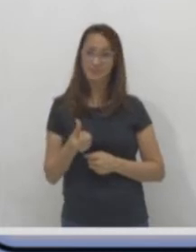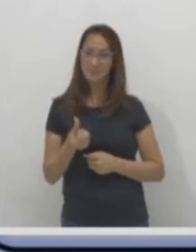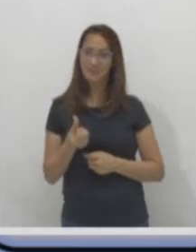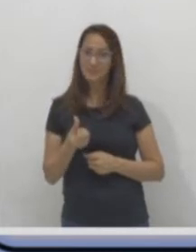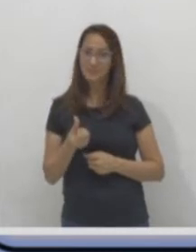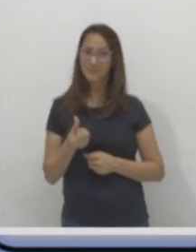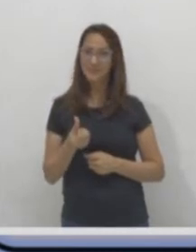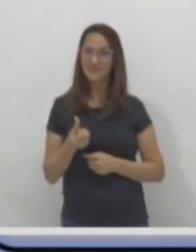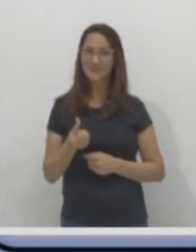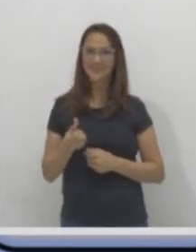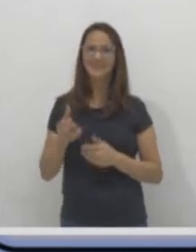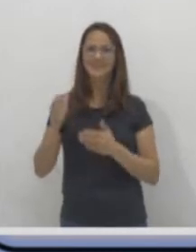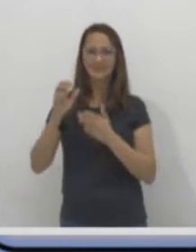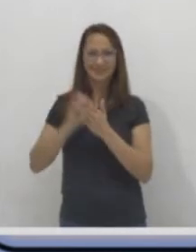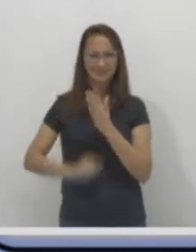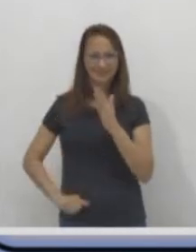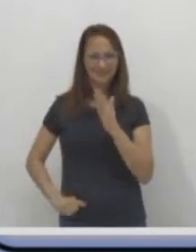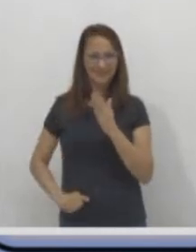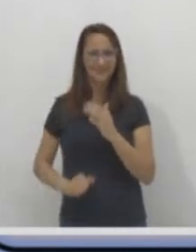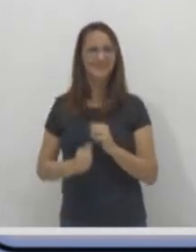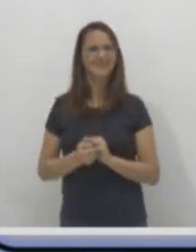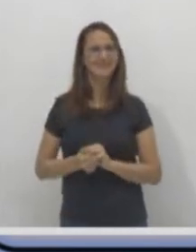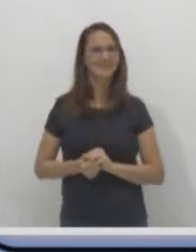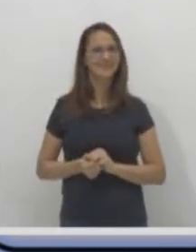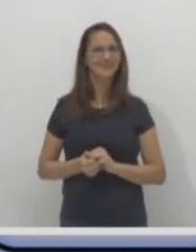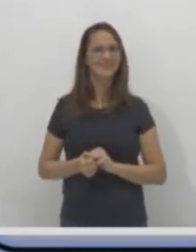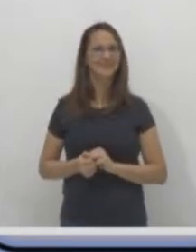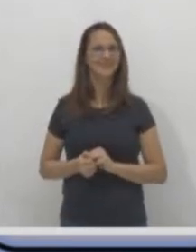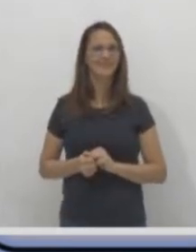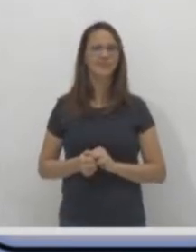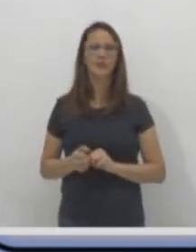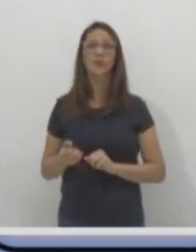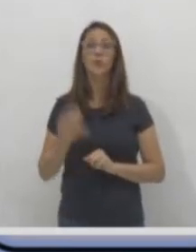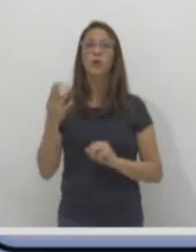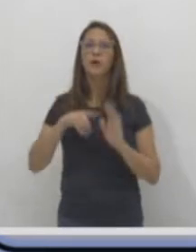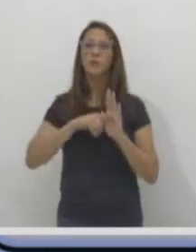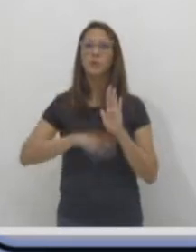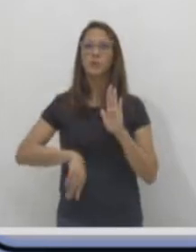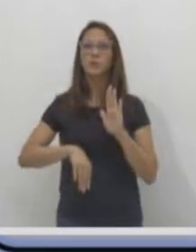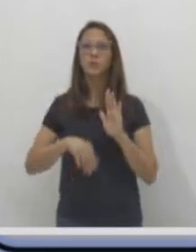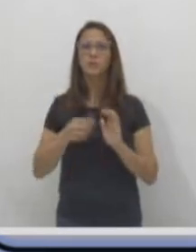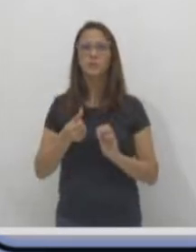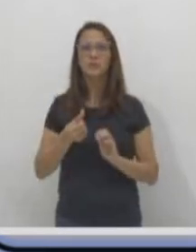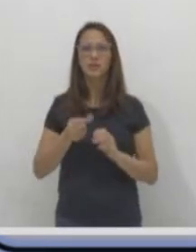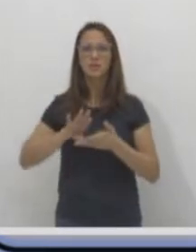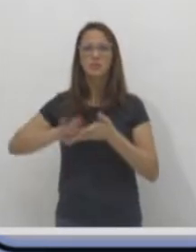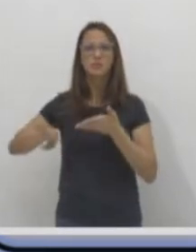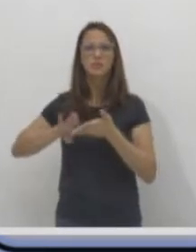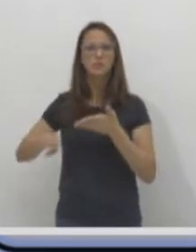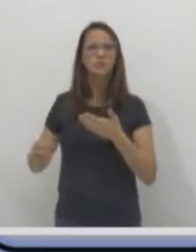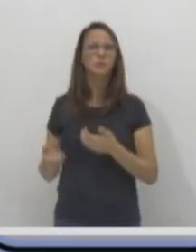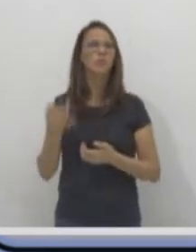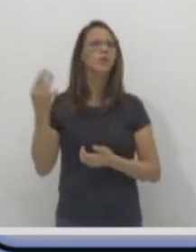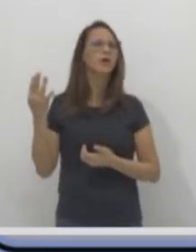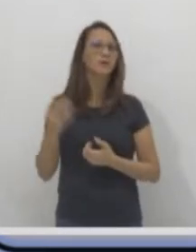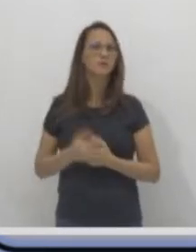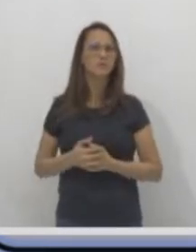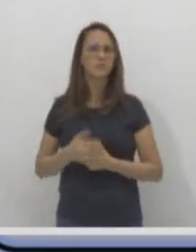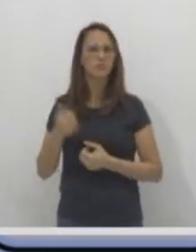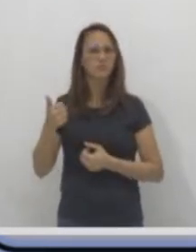seis. Vamos tirar seis círculos. Quantos círculos sobraram? Sobraram. Um,